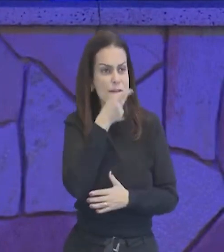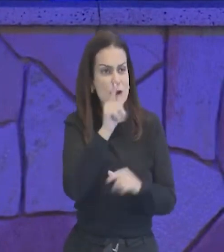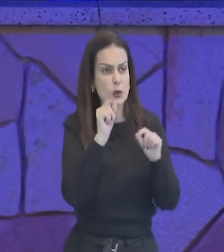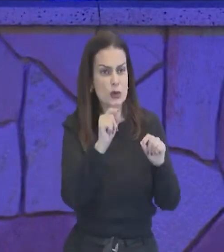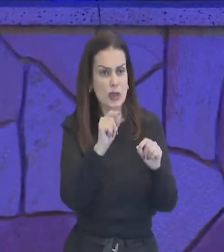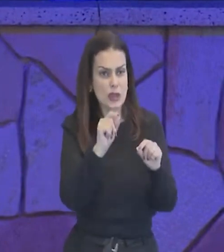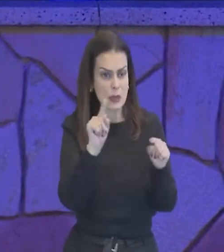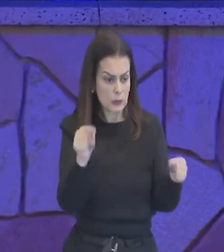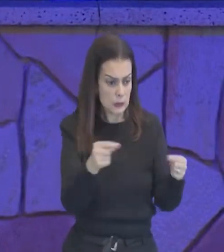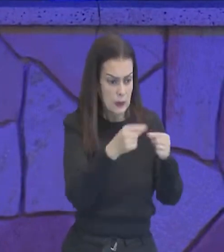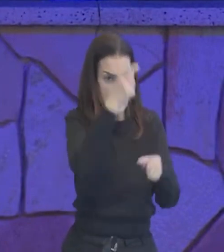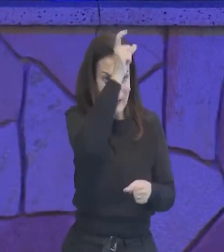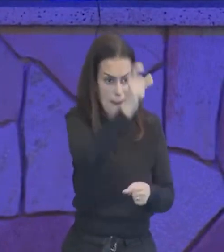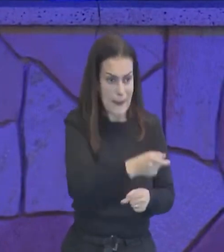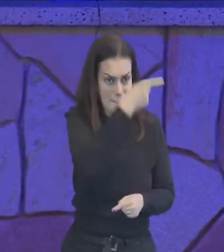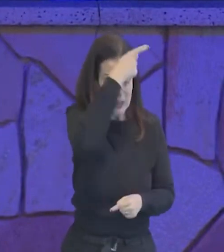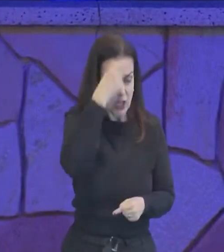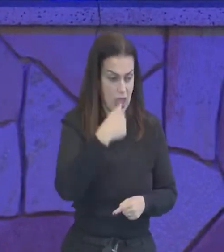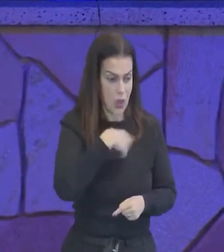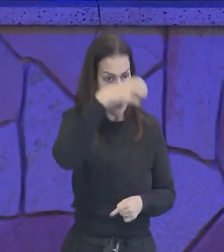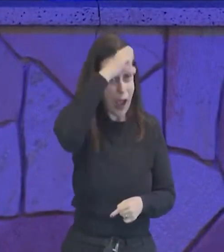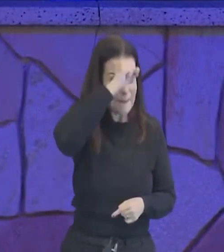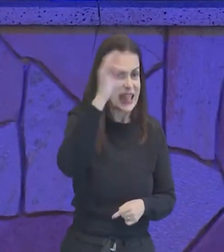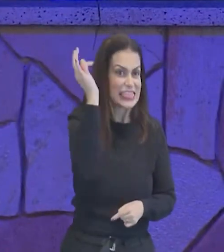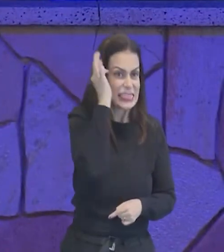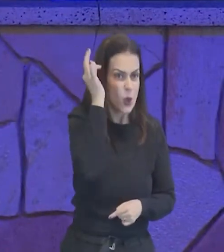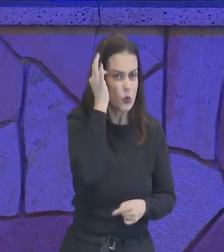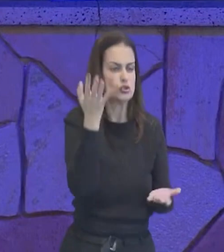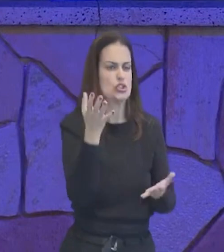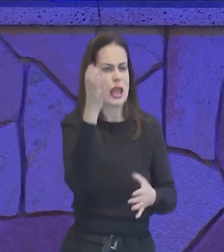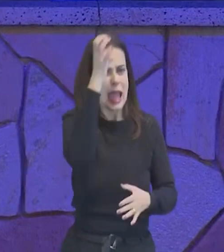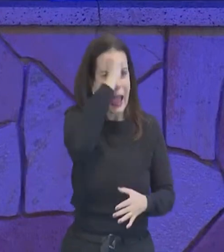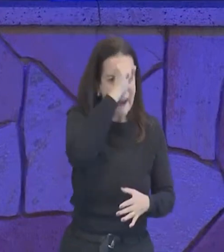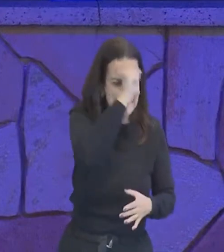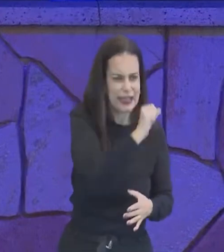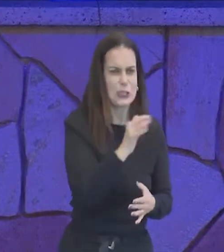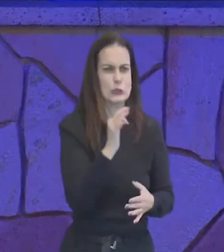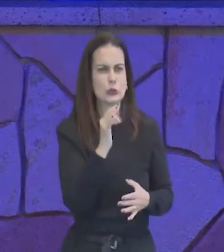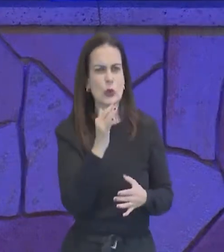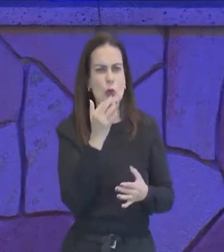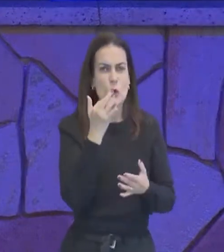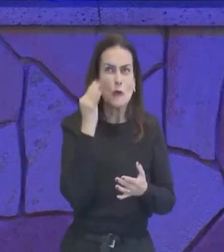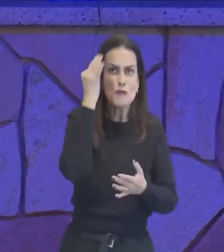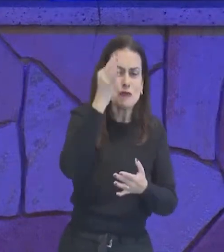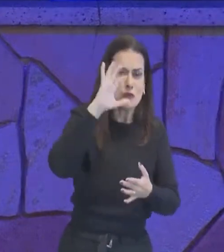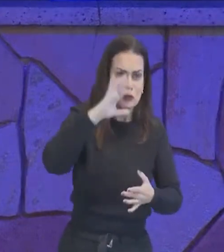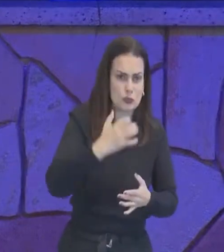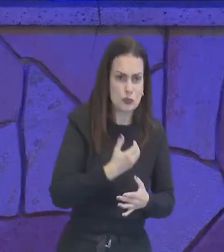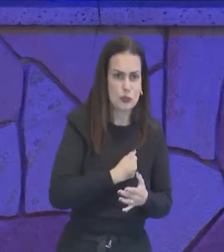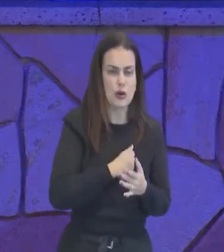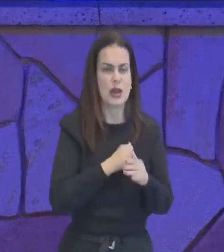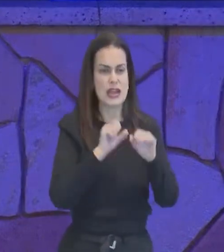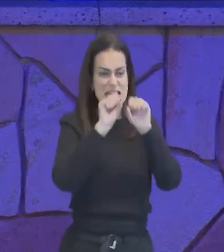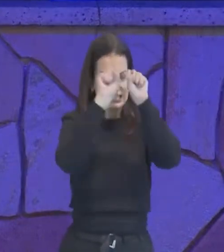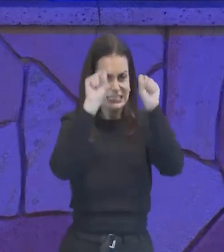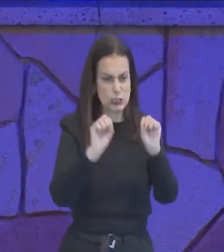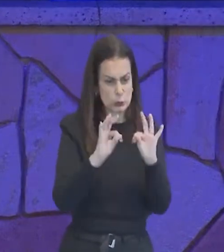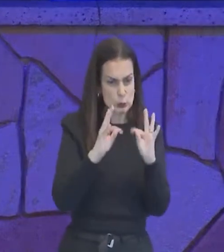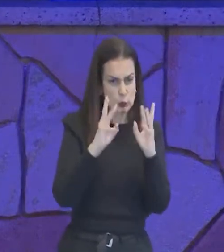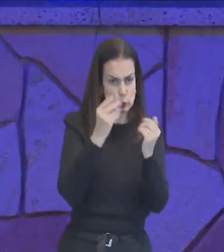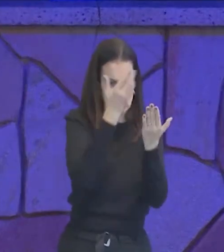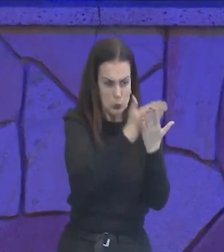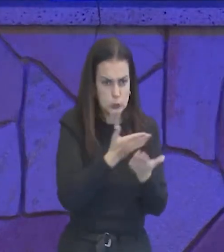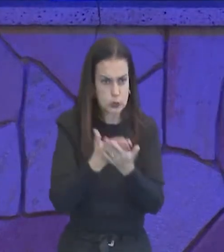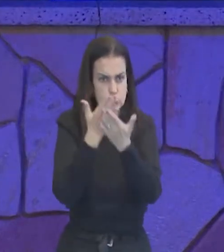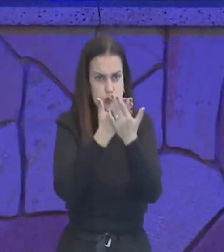pessoa, eu aprendo teologia, eu aprendo eclesiologia, eu aprendo teologia sistemática, eu aprendo